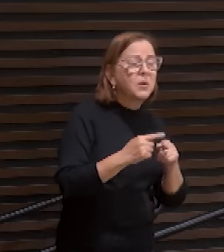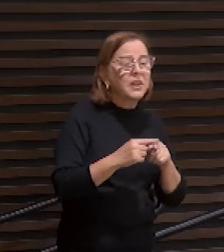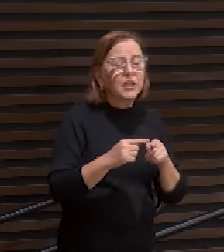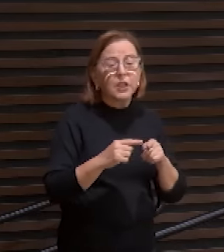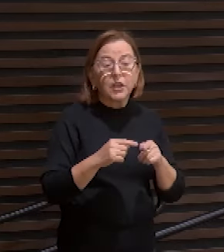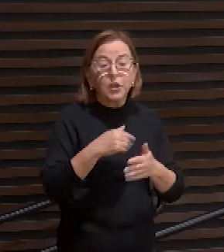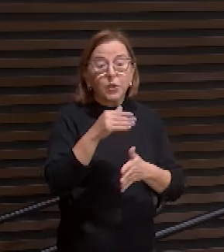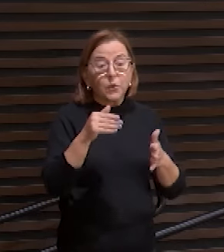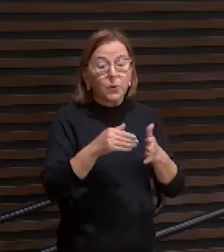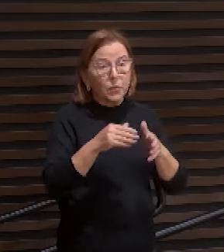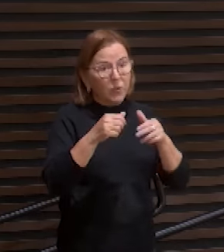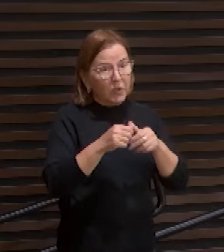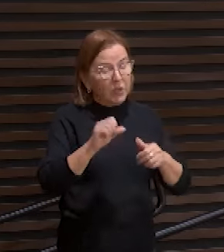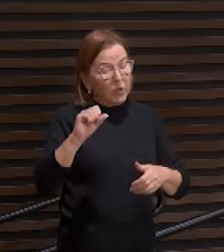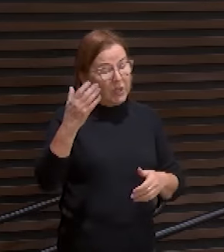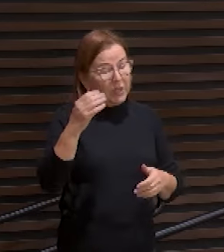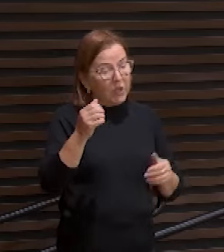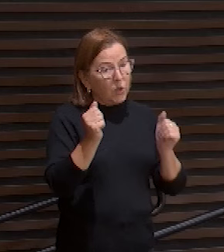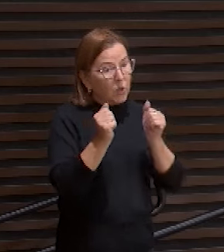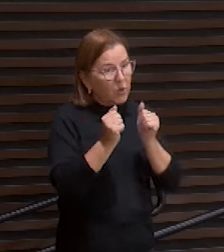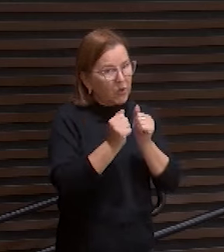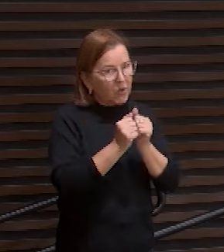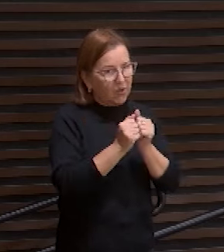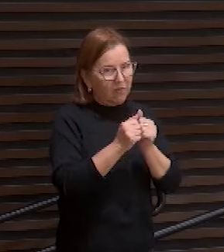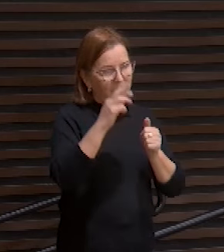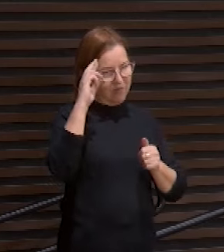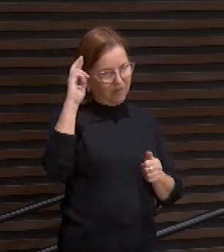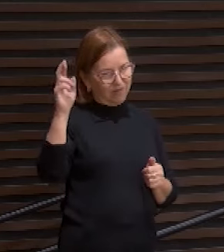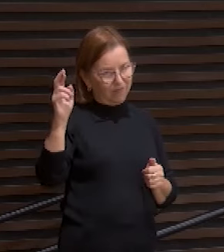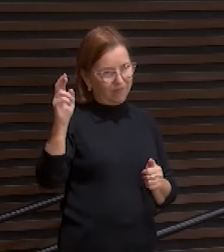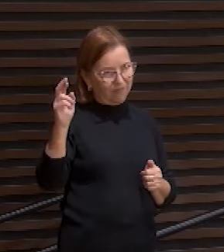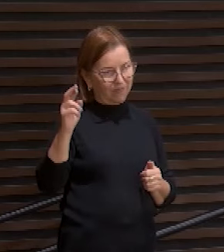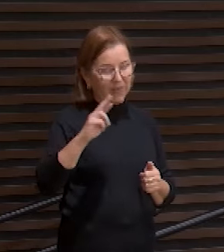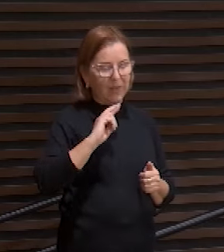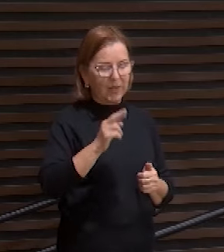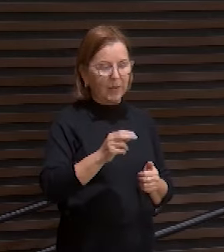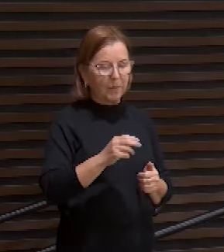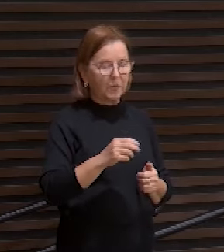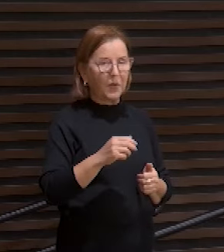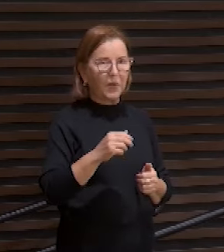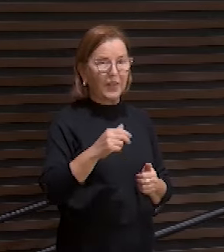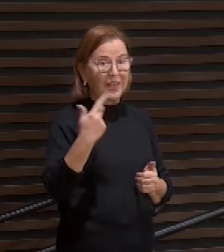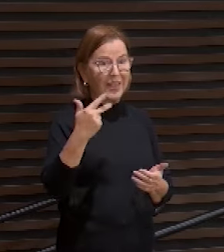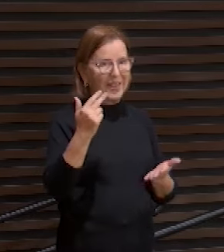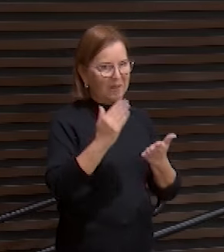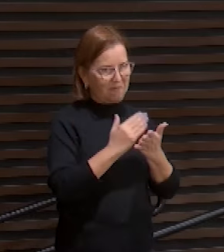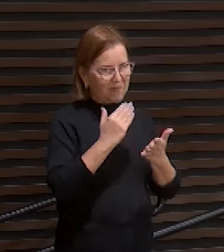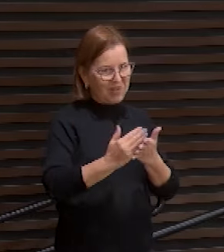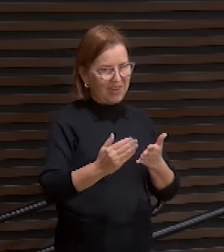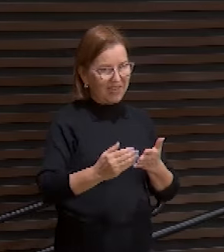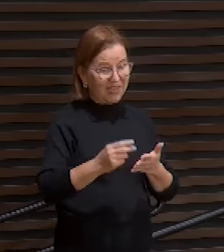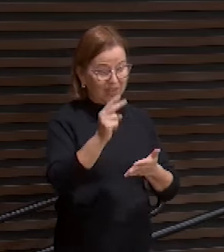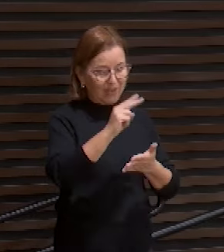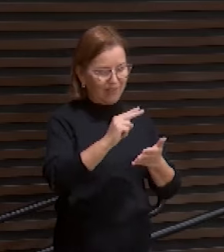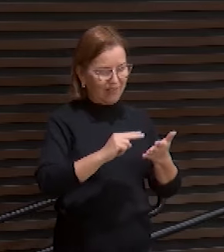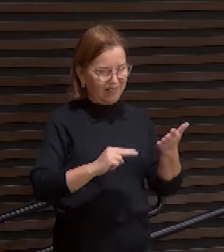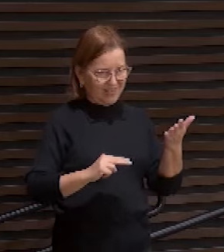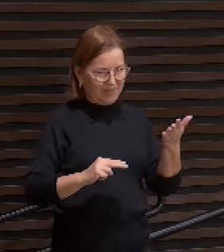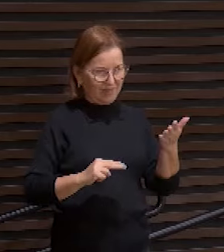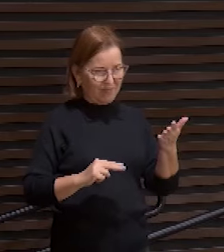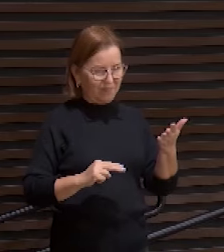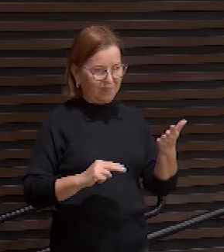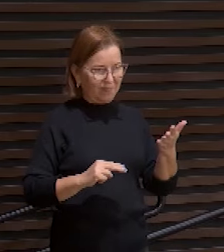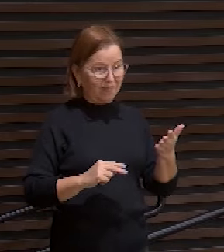aconteceram com ele? E a resposta vem na terceira estrofe e eu vou ler inteira os três